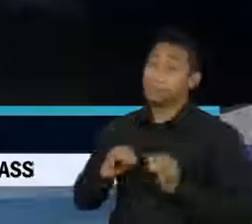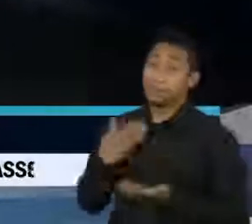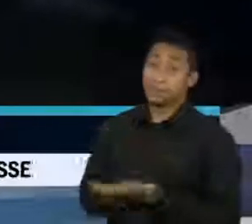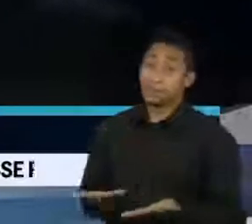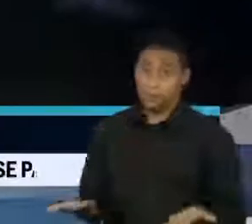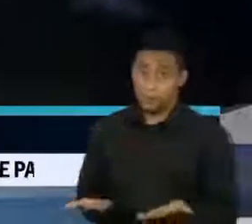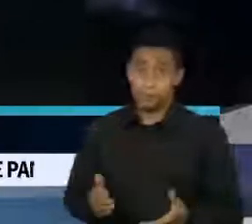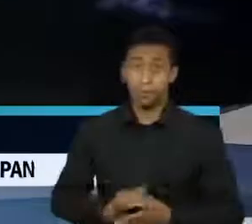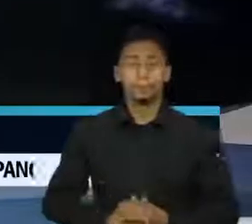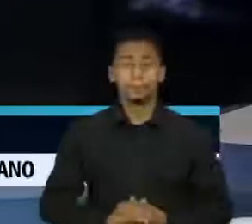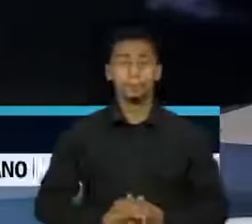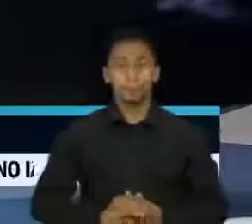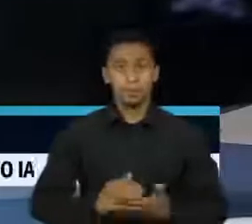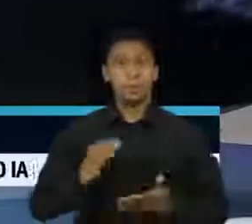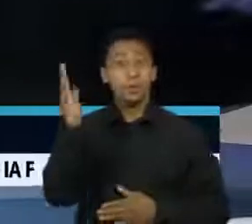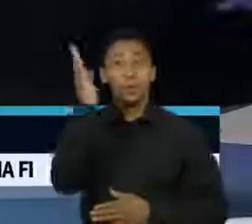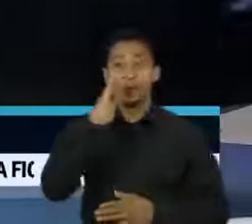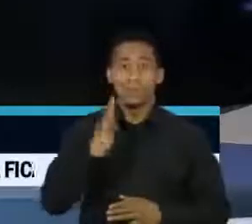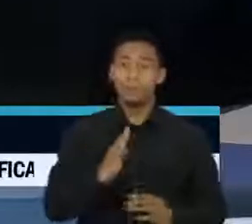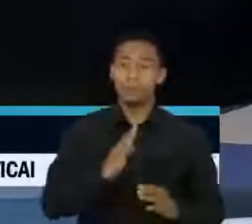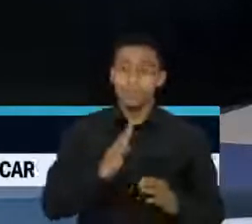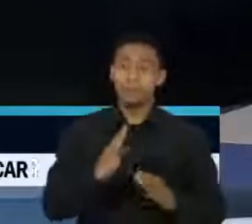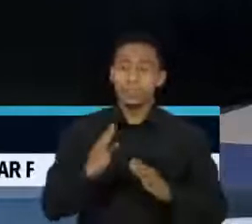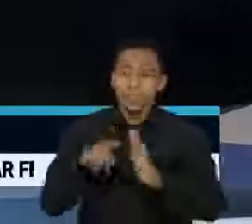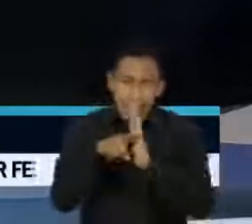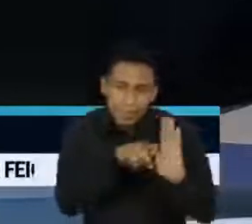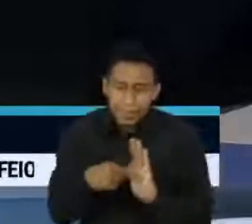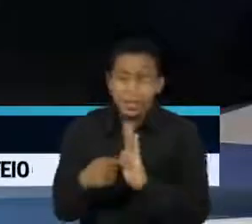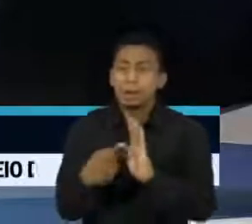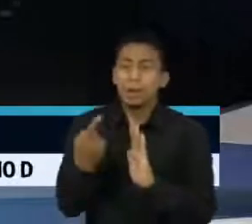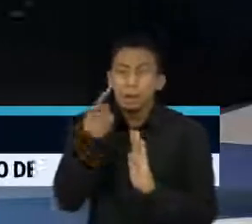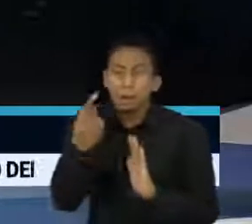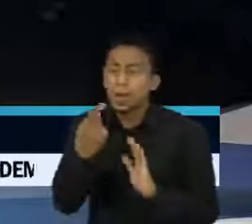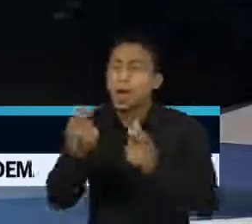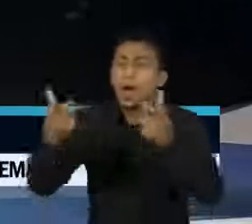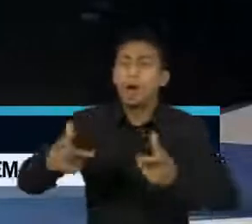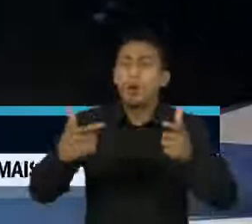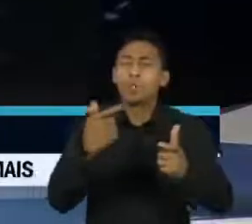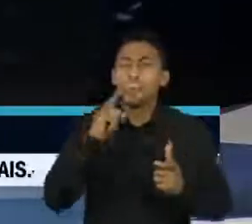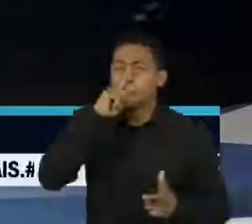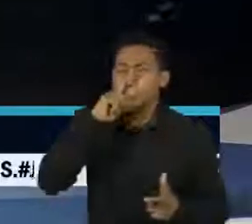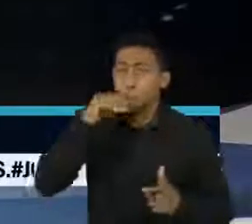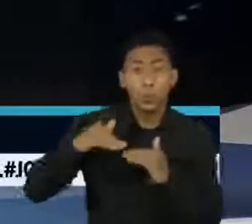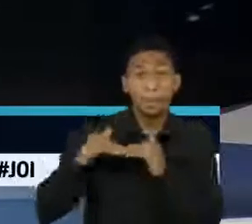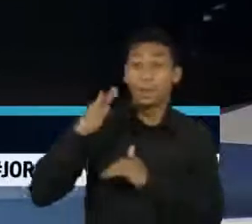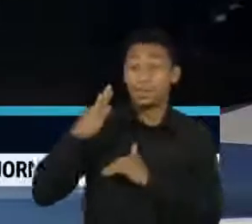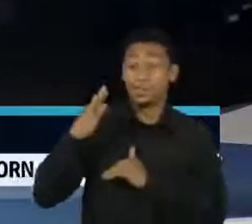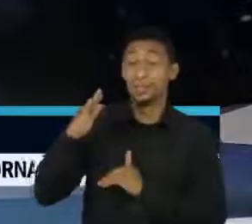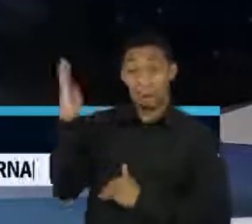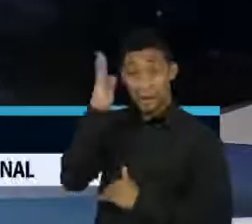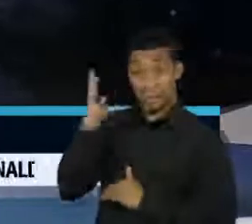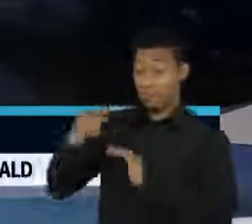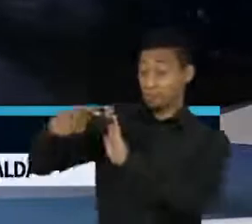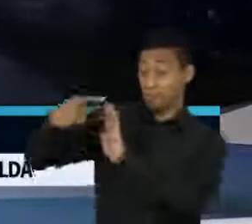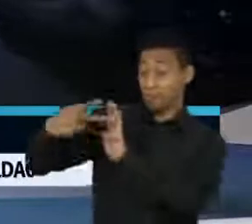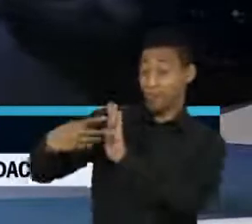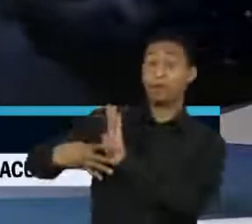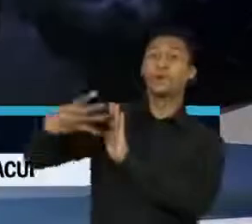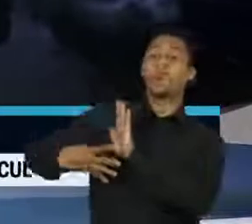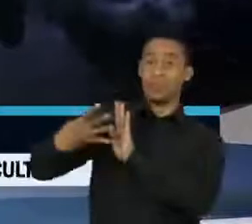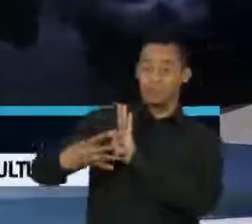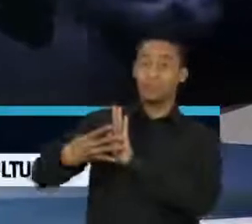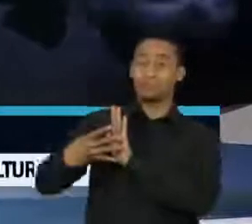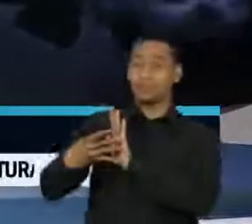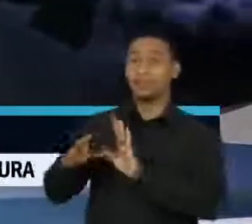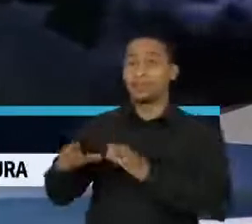O Brasil é o quarto país do mundo mais perigoso para ambientalistas. A informação é do relatório A Última Linha de Defesa, da ONG Global